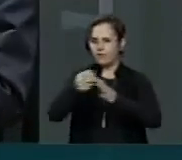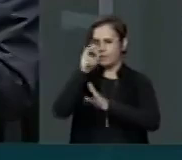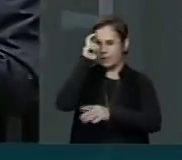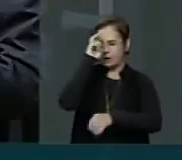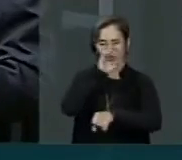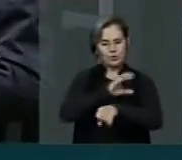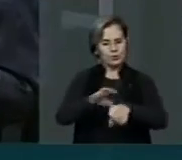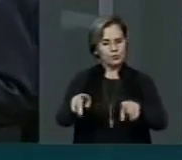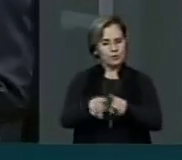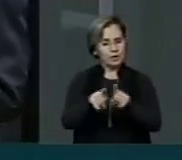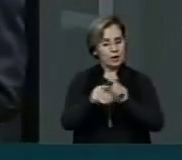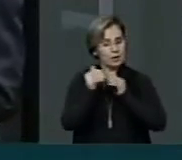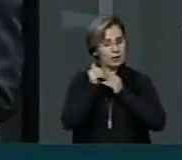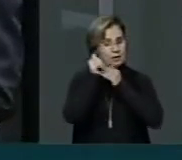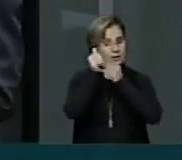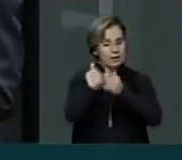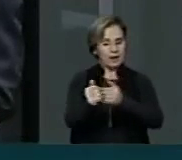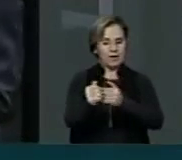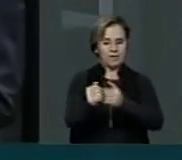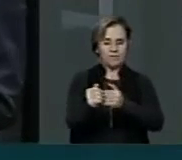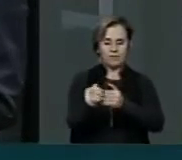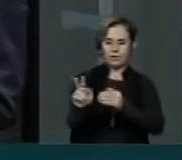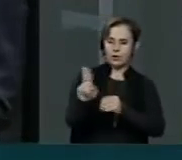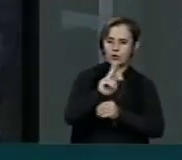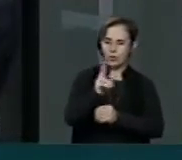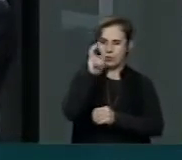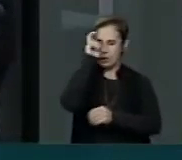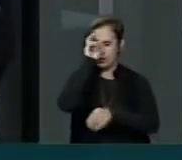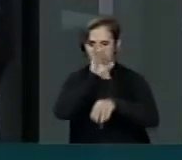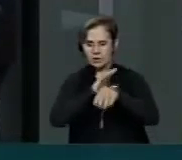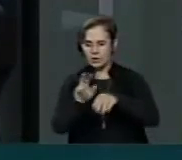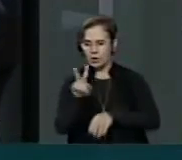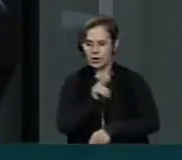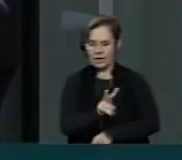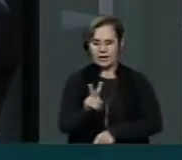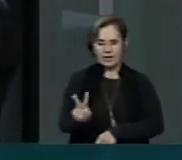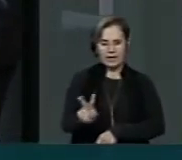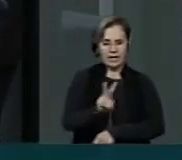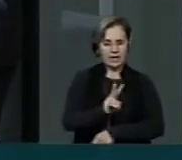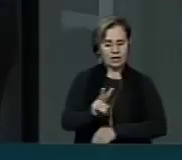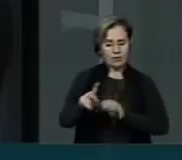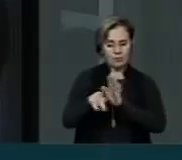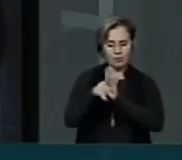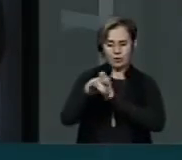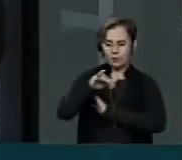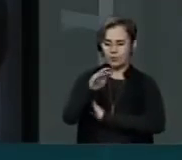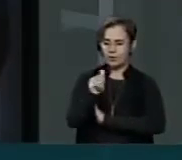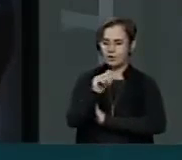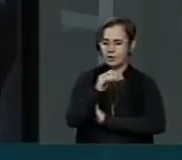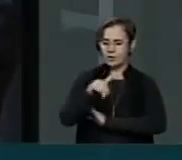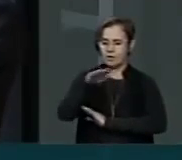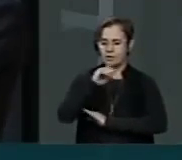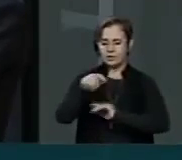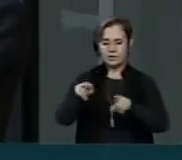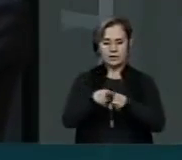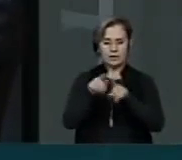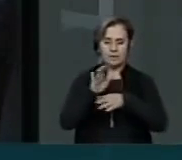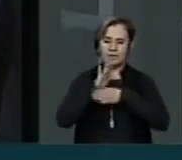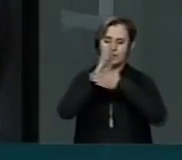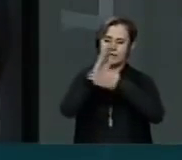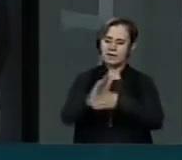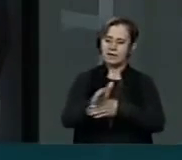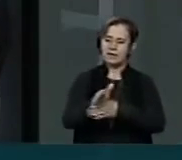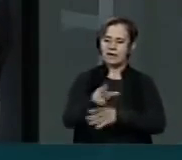da cultura reggae, que é oriunda da Jamaica, ao nosso povo jamaicano, a quem a gente se sente